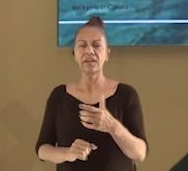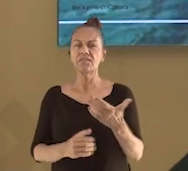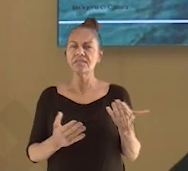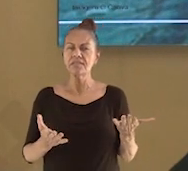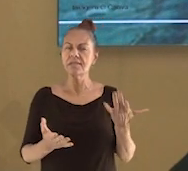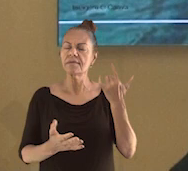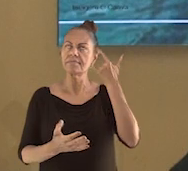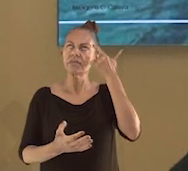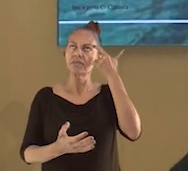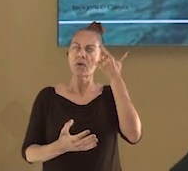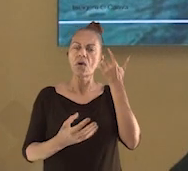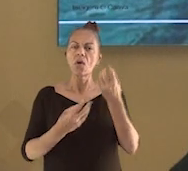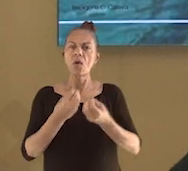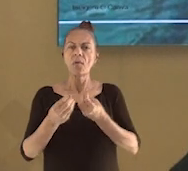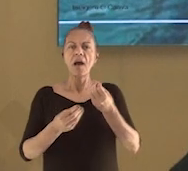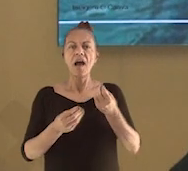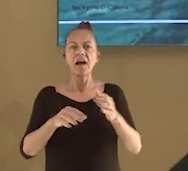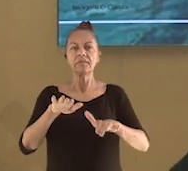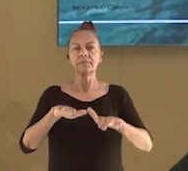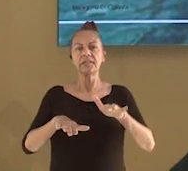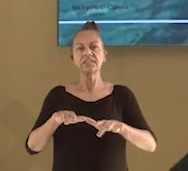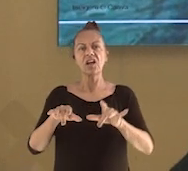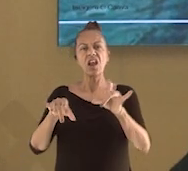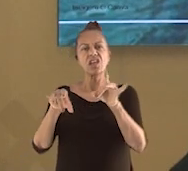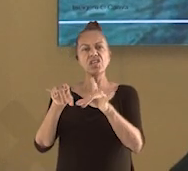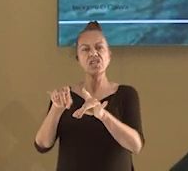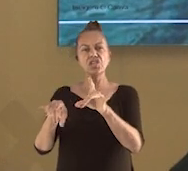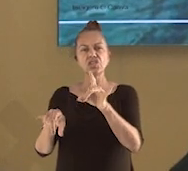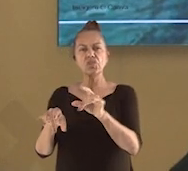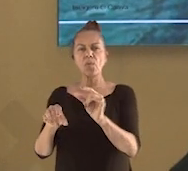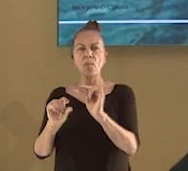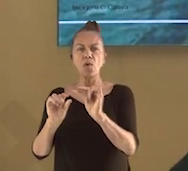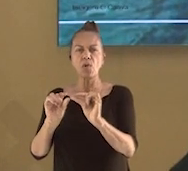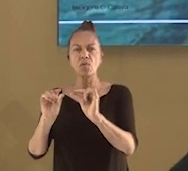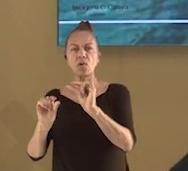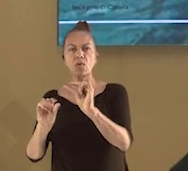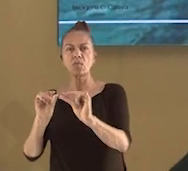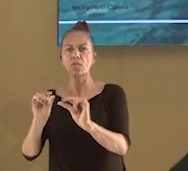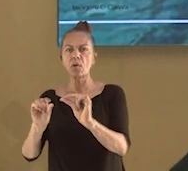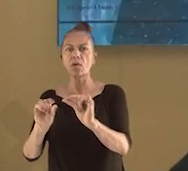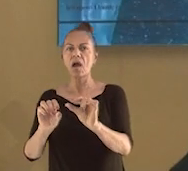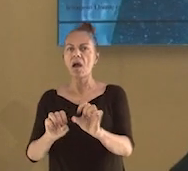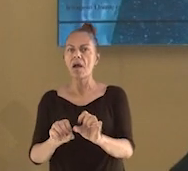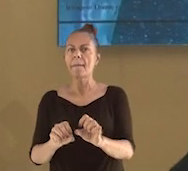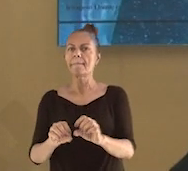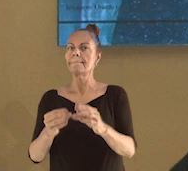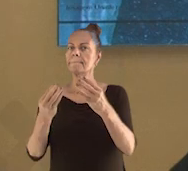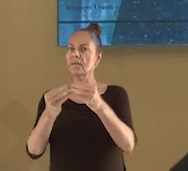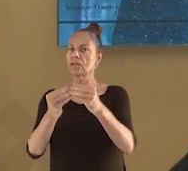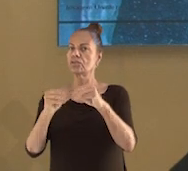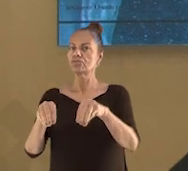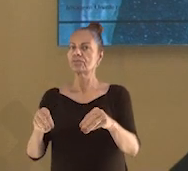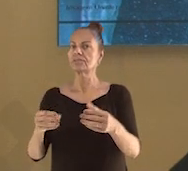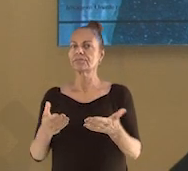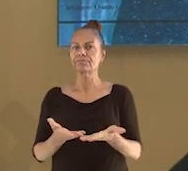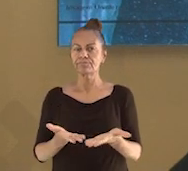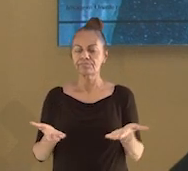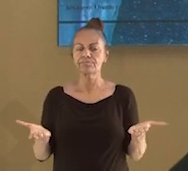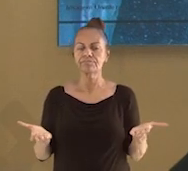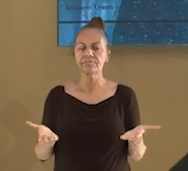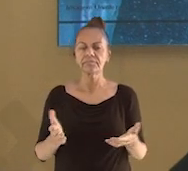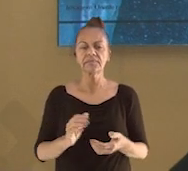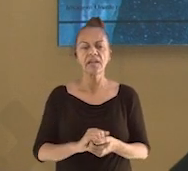jogado na praia pode causar? Por exemplo, depois que você toma a água,